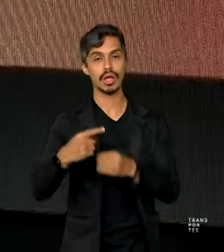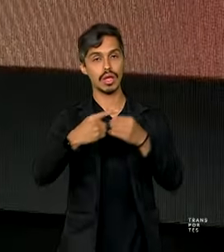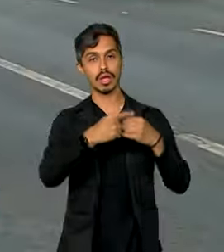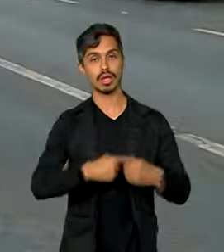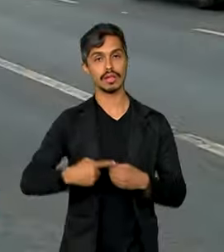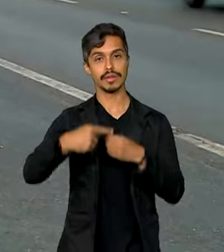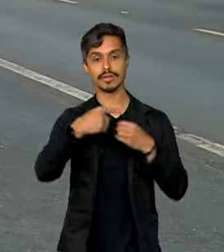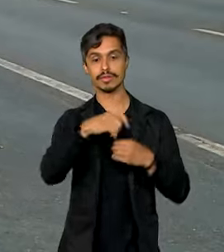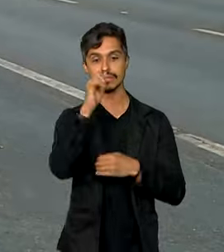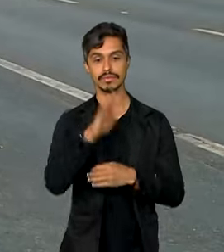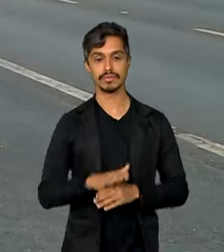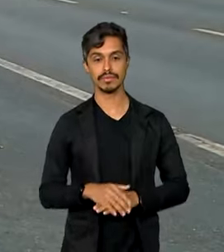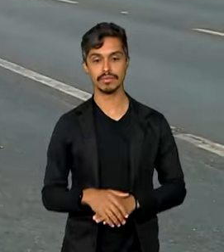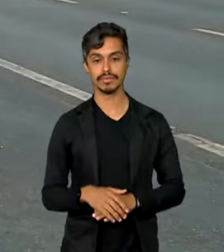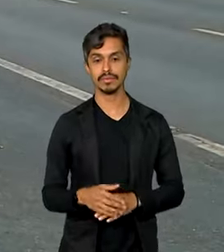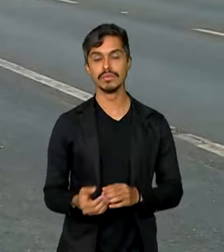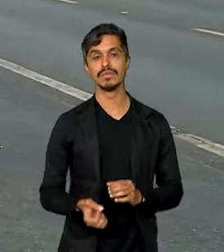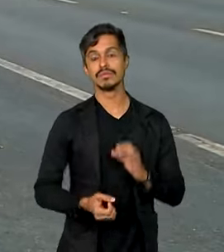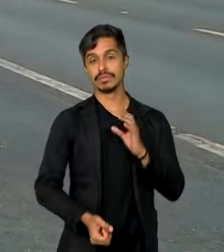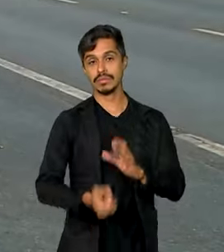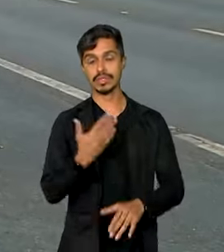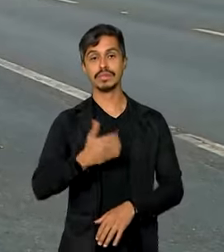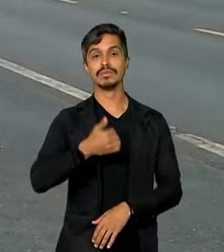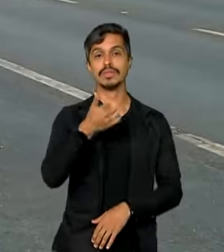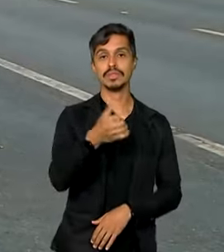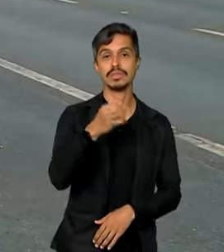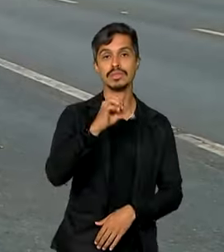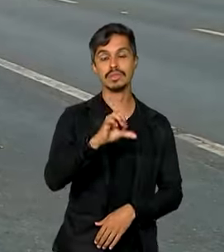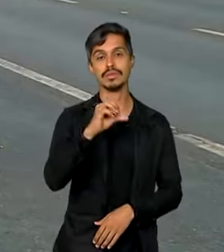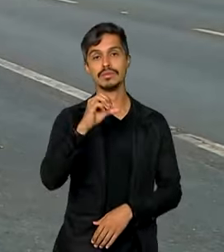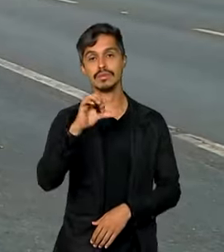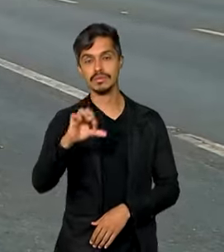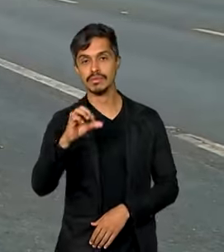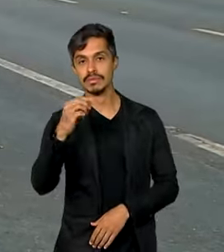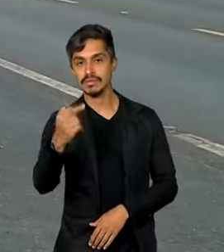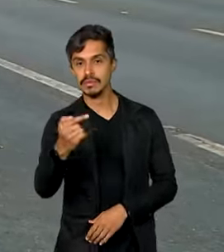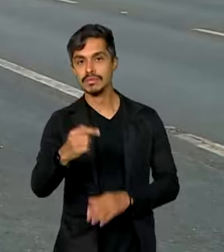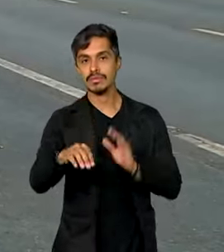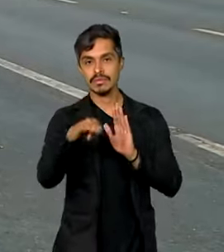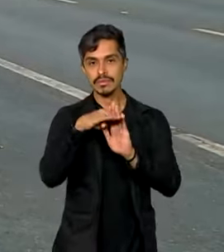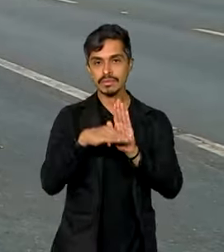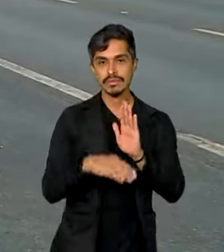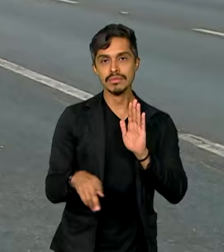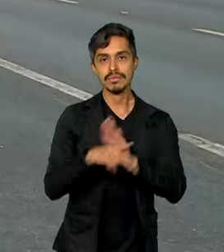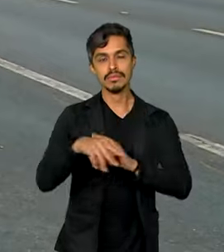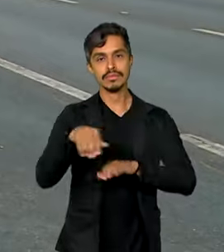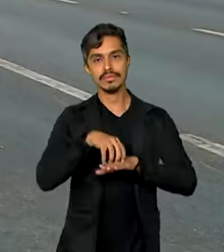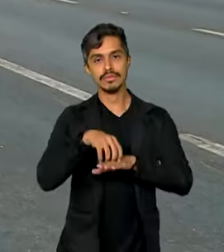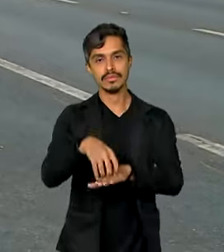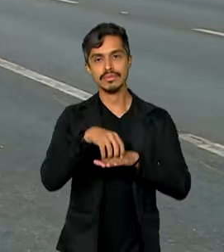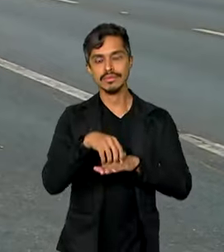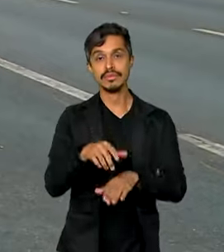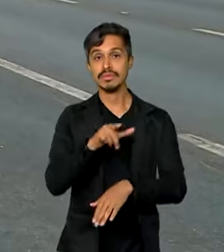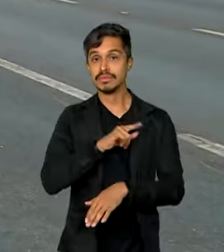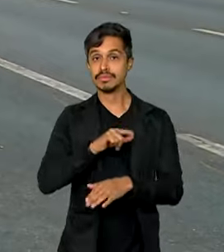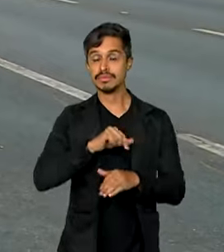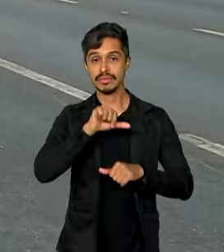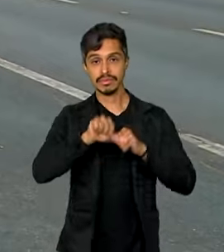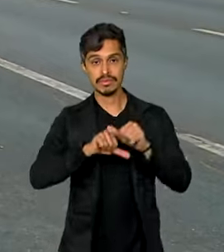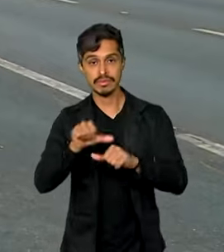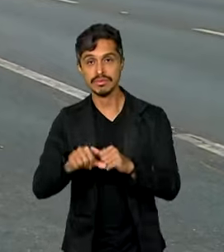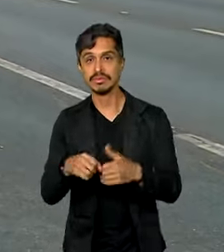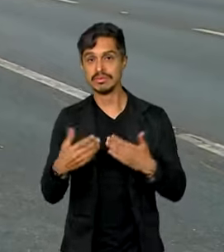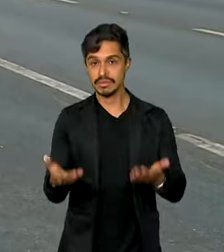brasileiras. Desde que foi criado em 1997, o Código Brasileiro de Trânsito passou por modificações